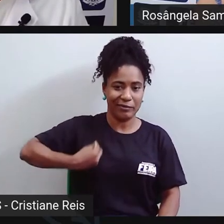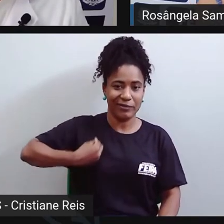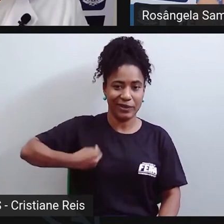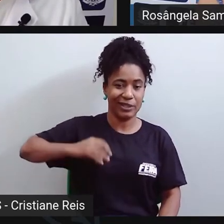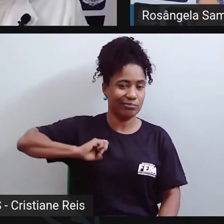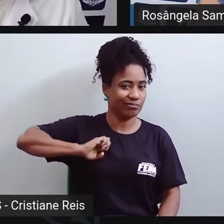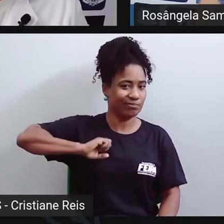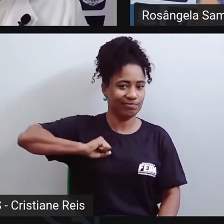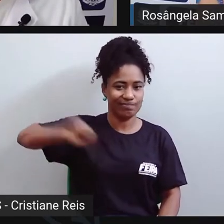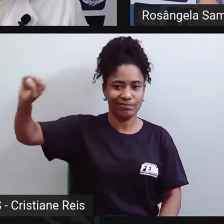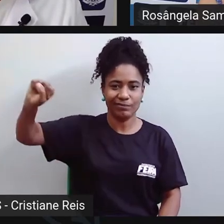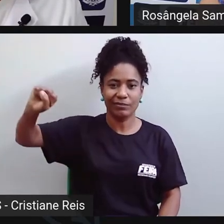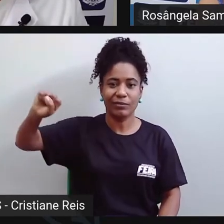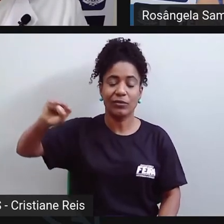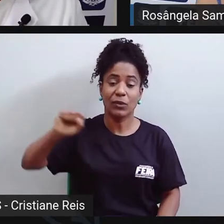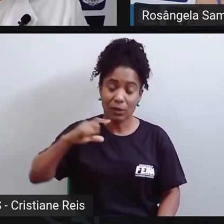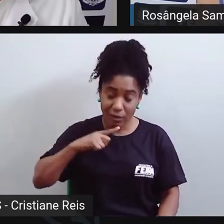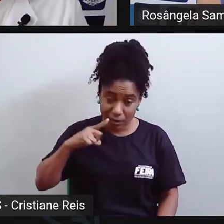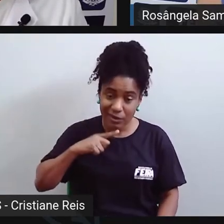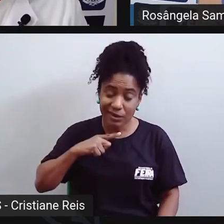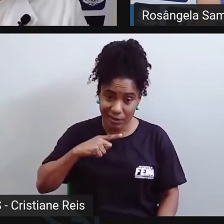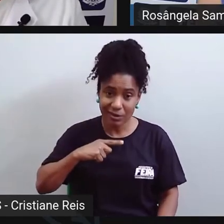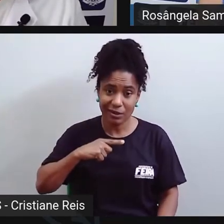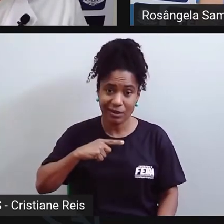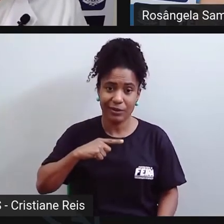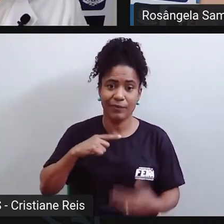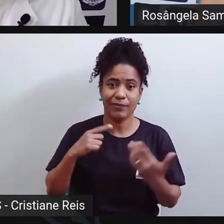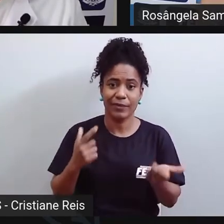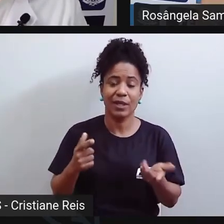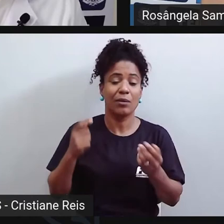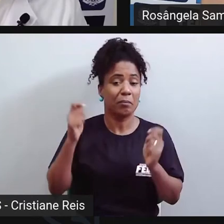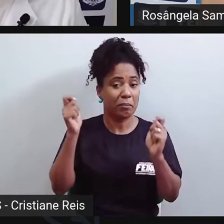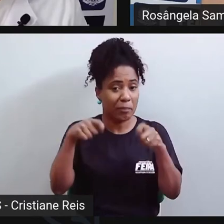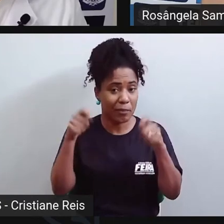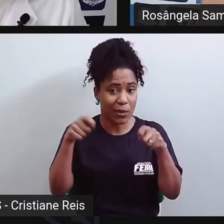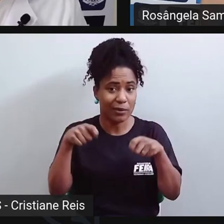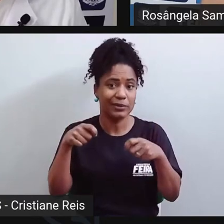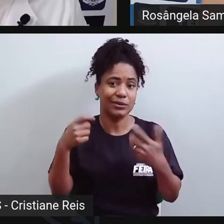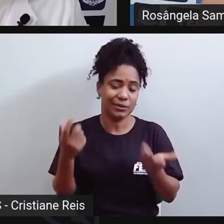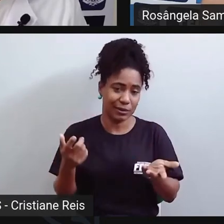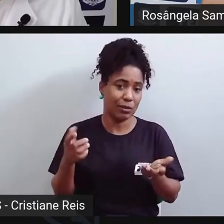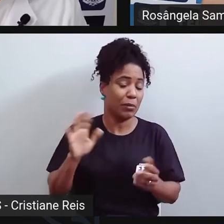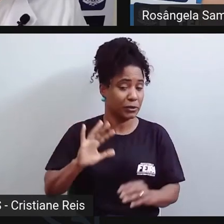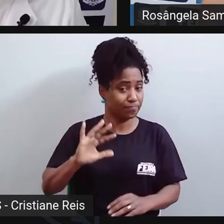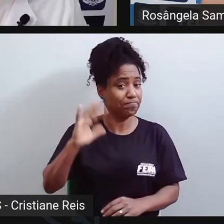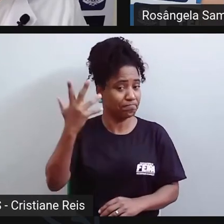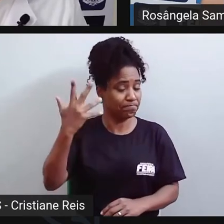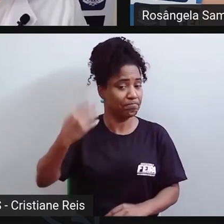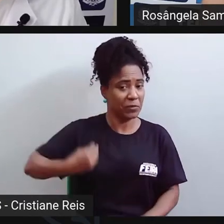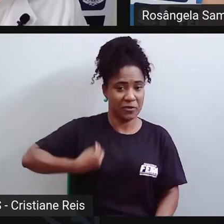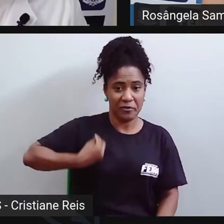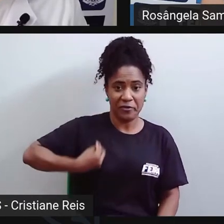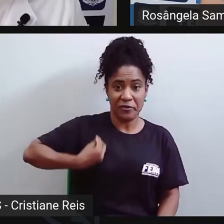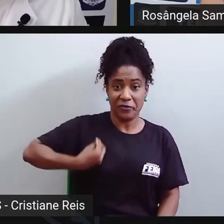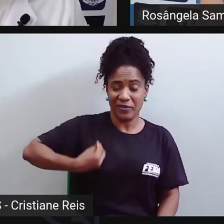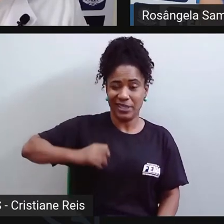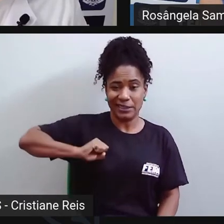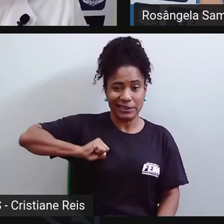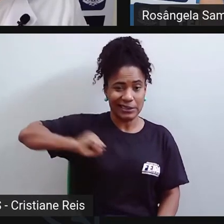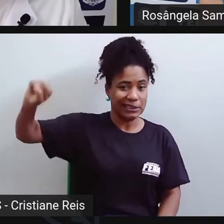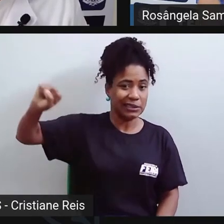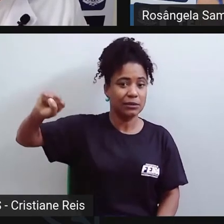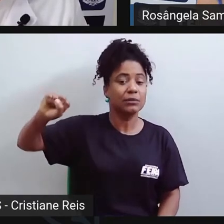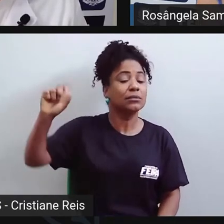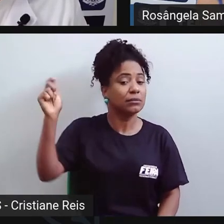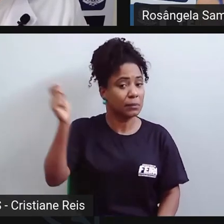uma tentativa de suicídio ou realmente acontecendo essa situação de uma forma trágica, né,